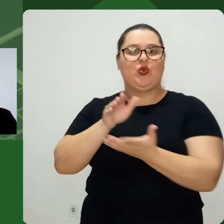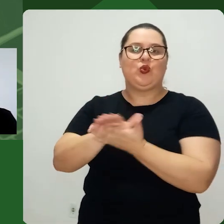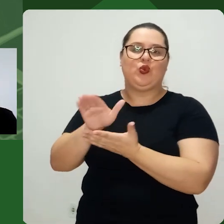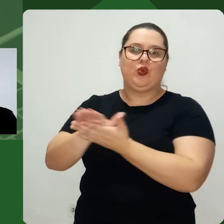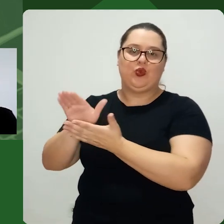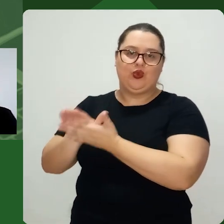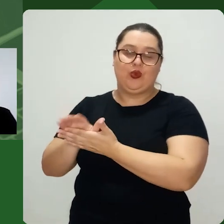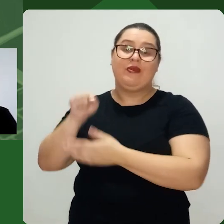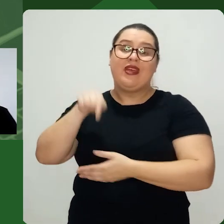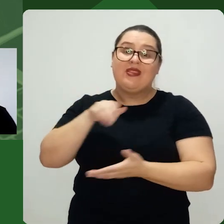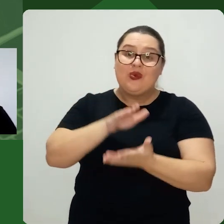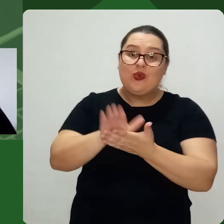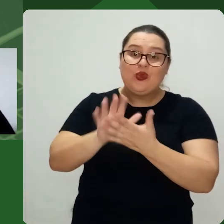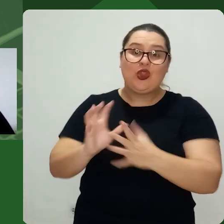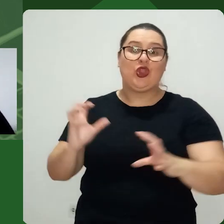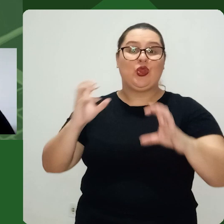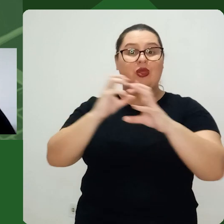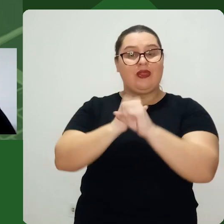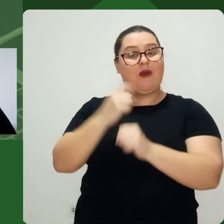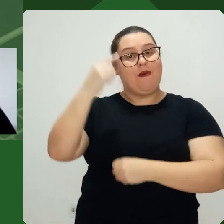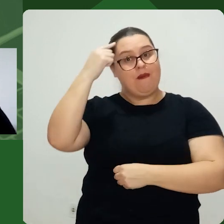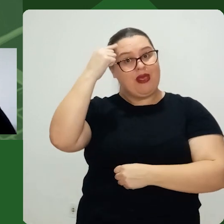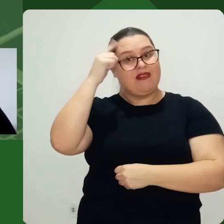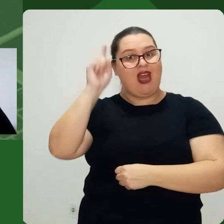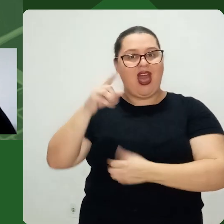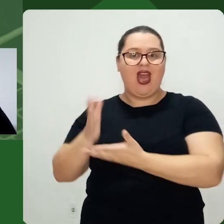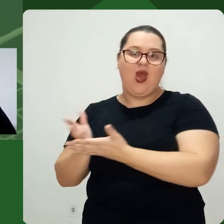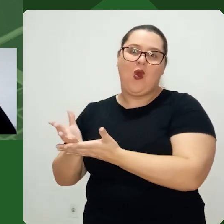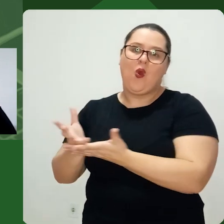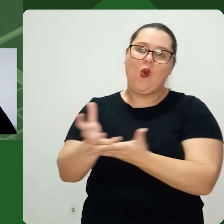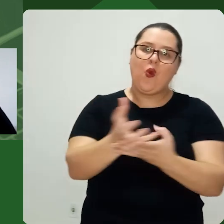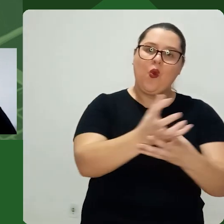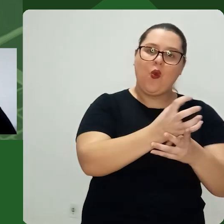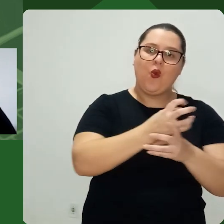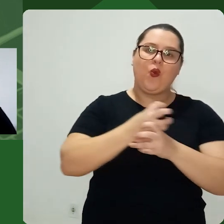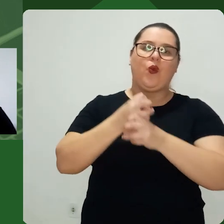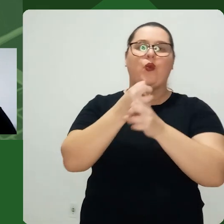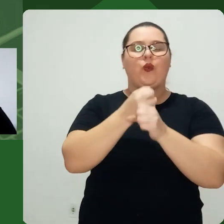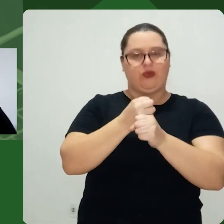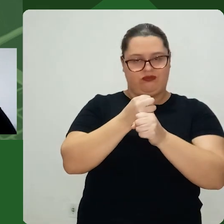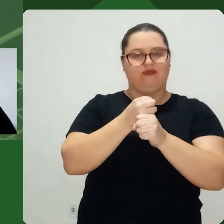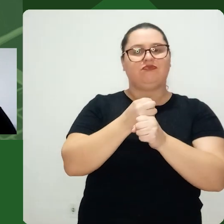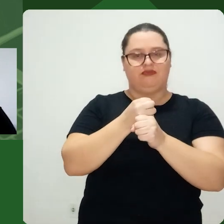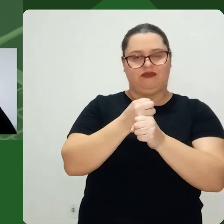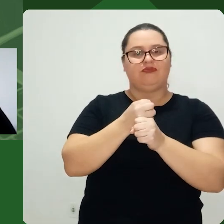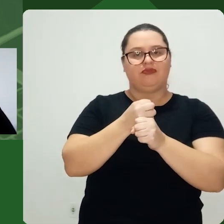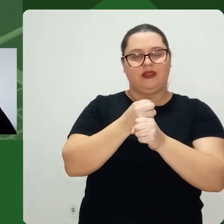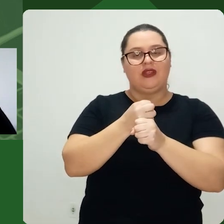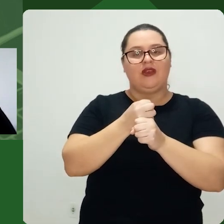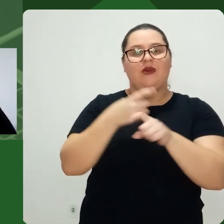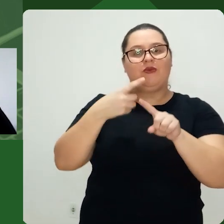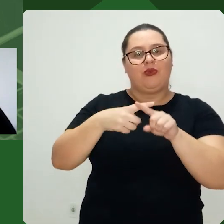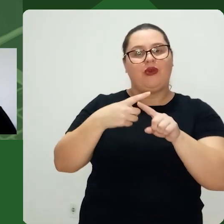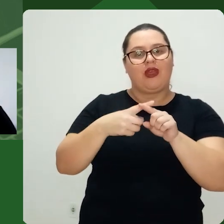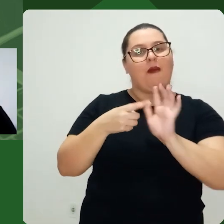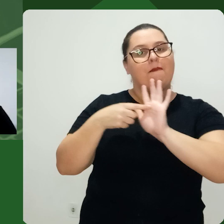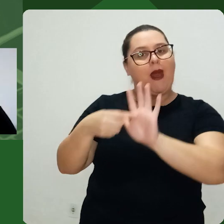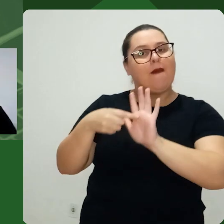custo E esses custos totais Então a gente tem que pensar Que é um somatório, né? É um conjunto